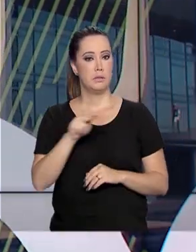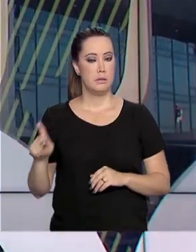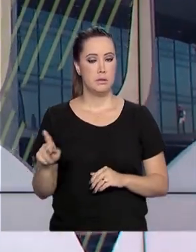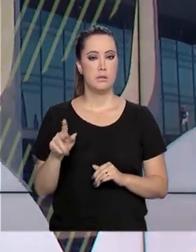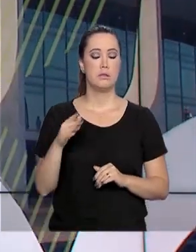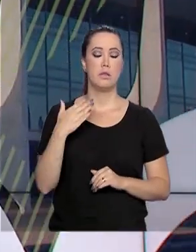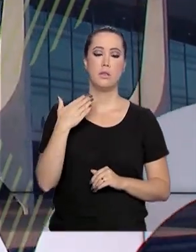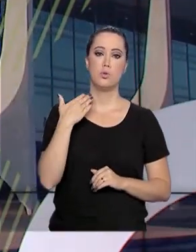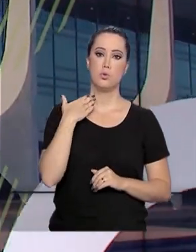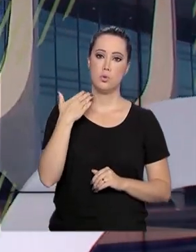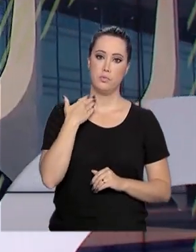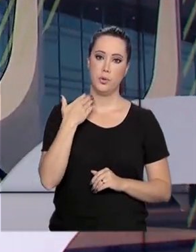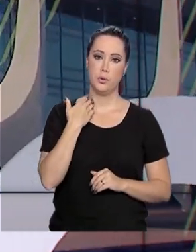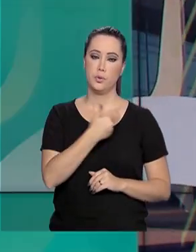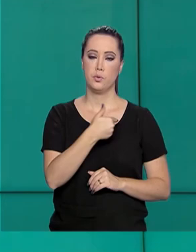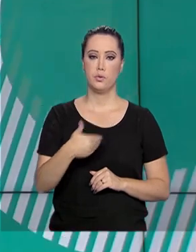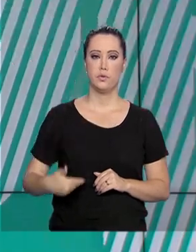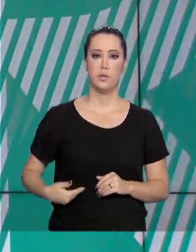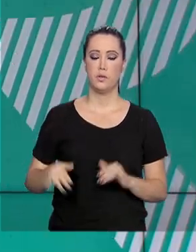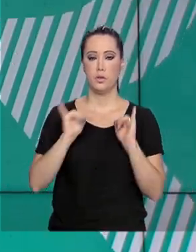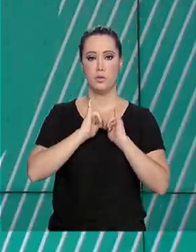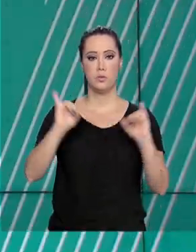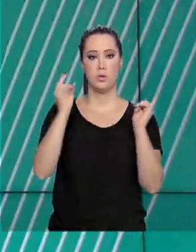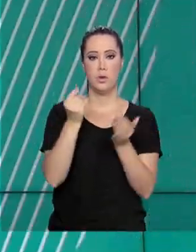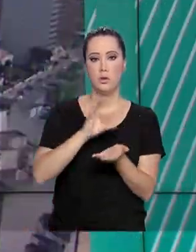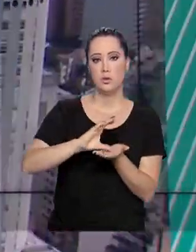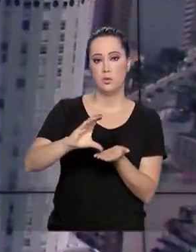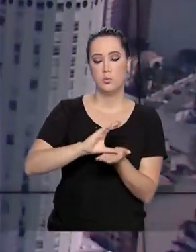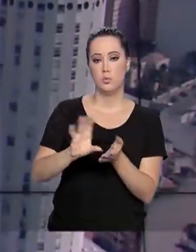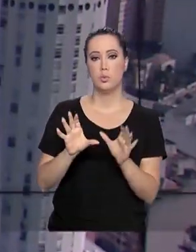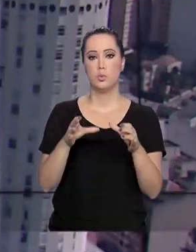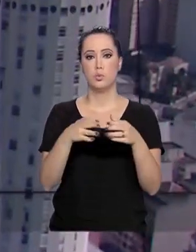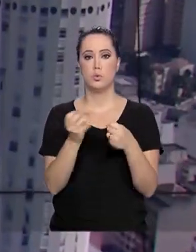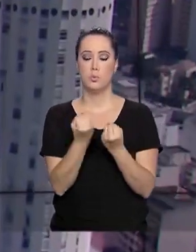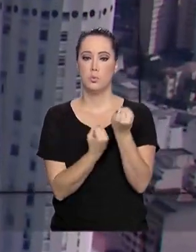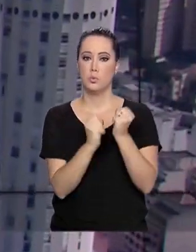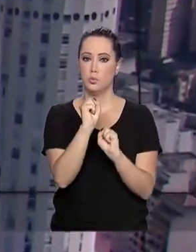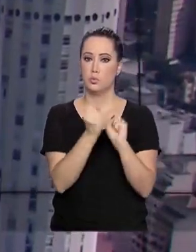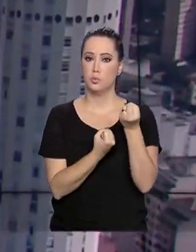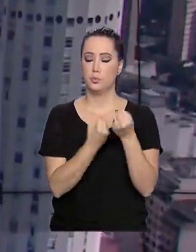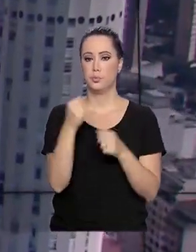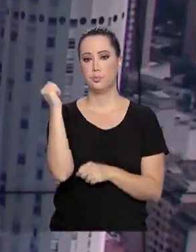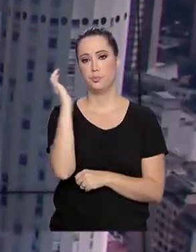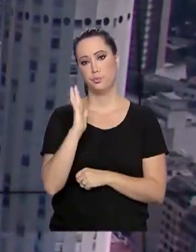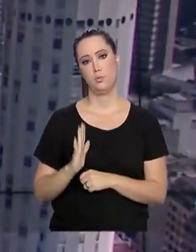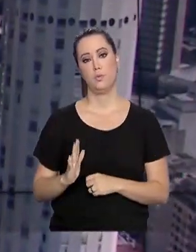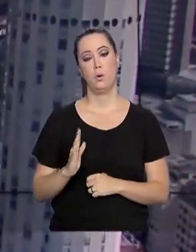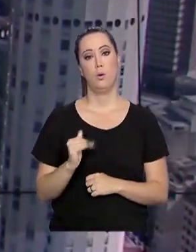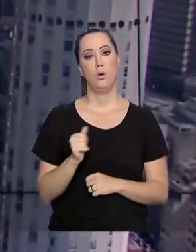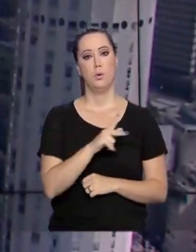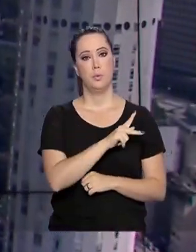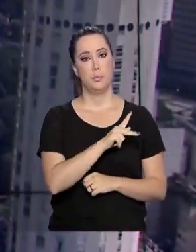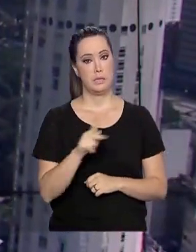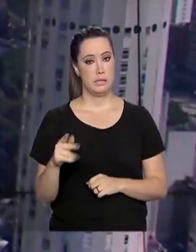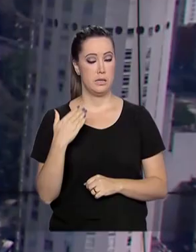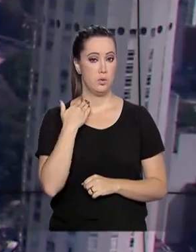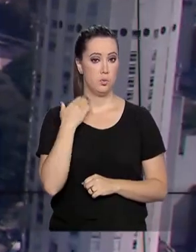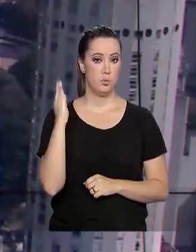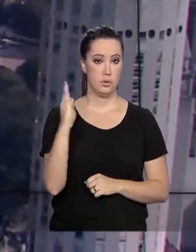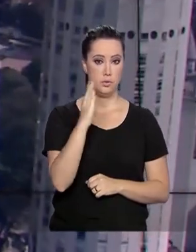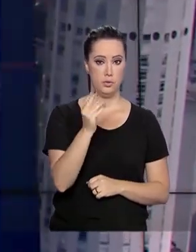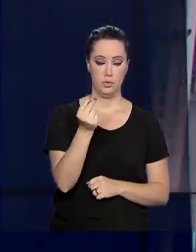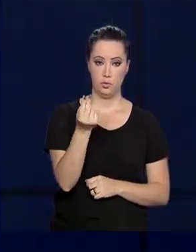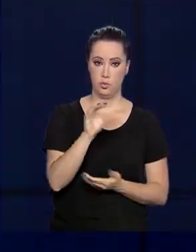públicos. Eles anunciaram mais crédito para atender o setor produtivo do Brasil. O presidente do Banco do Brasil anunciou